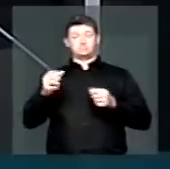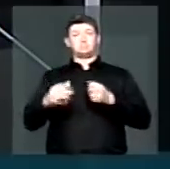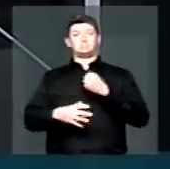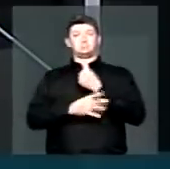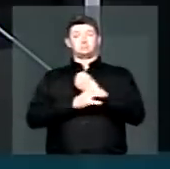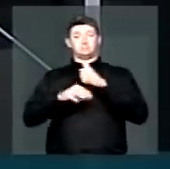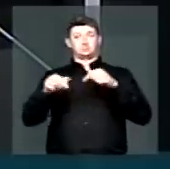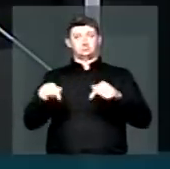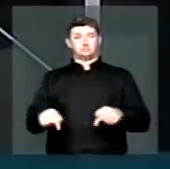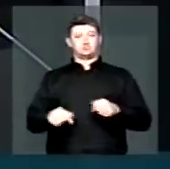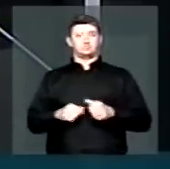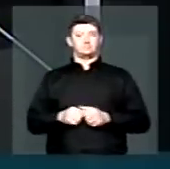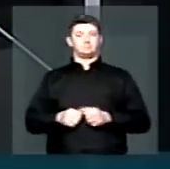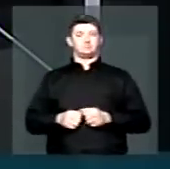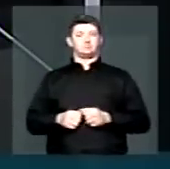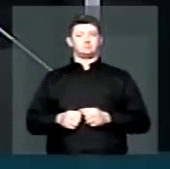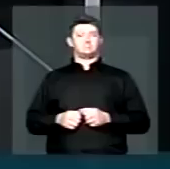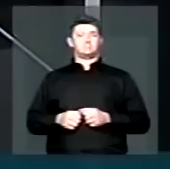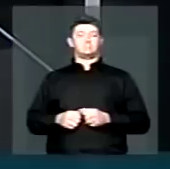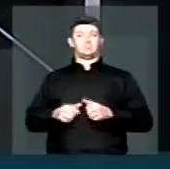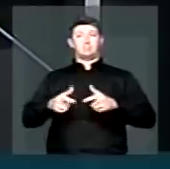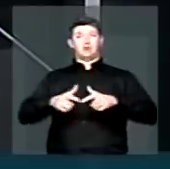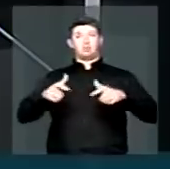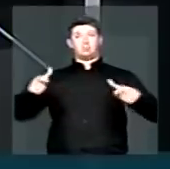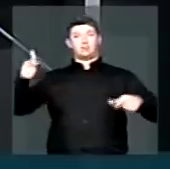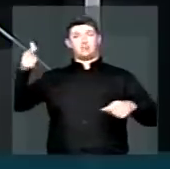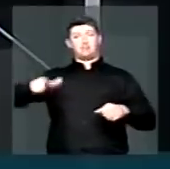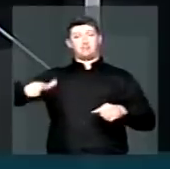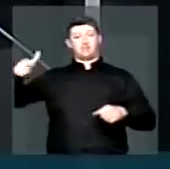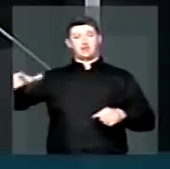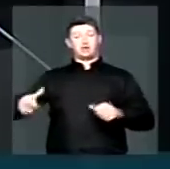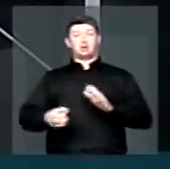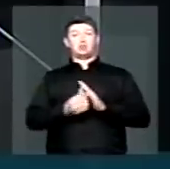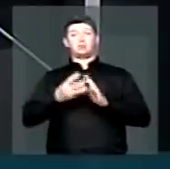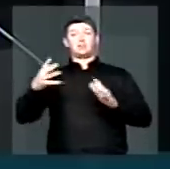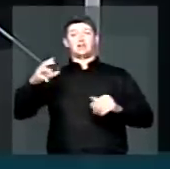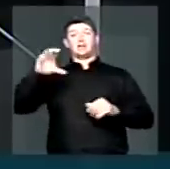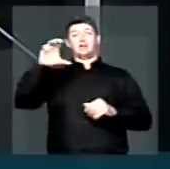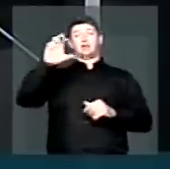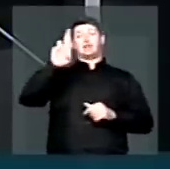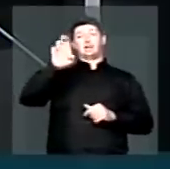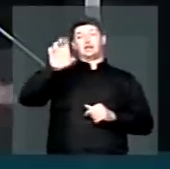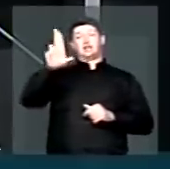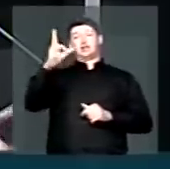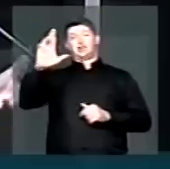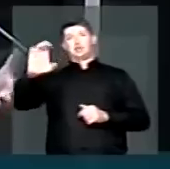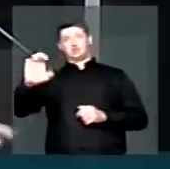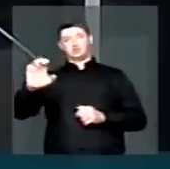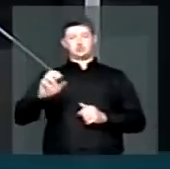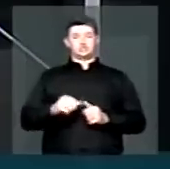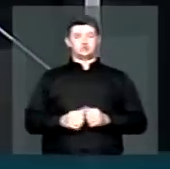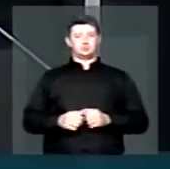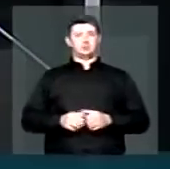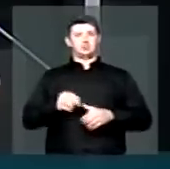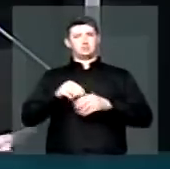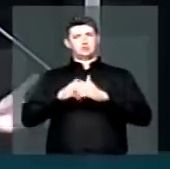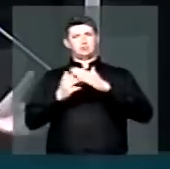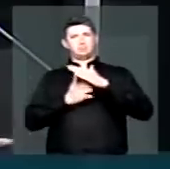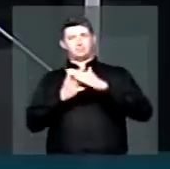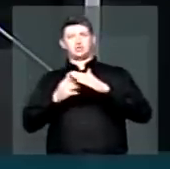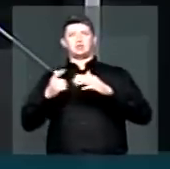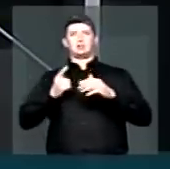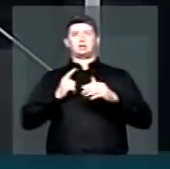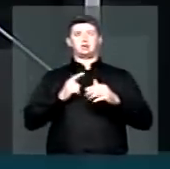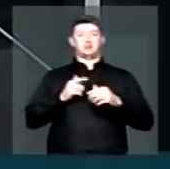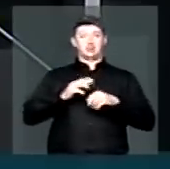assegurado é a ampliação cada vez mais do número de creches. Creches nas empresas que tenham além